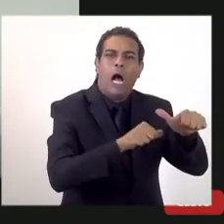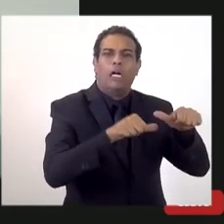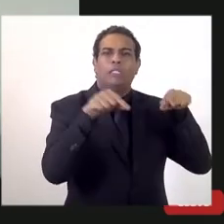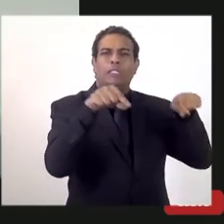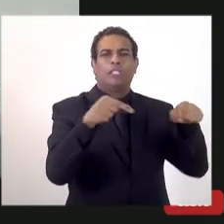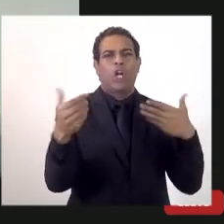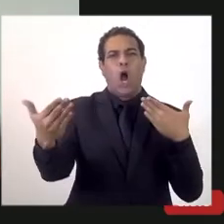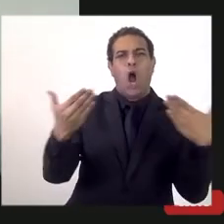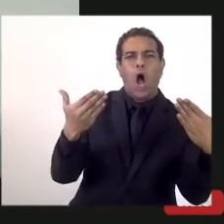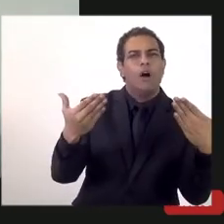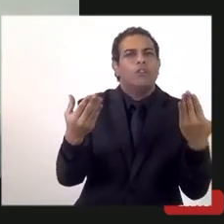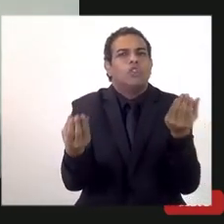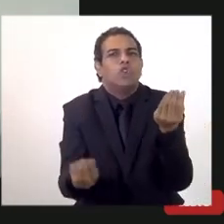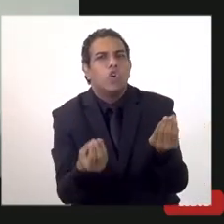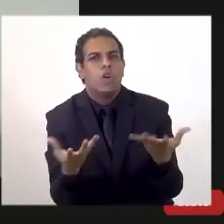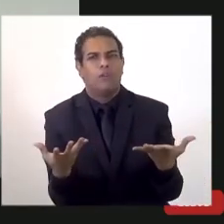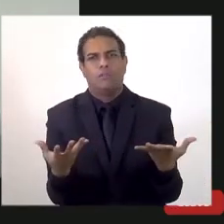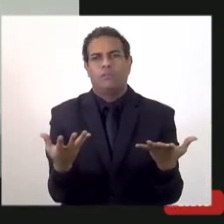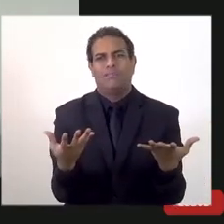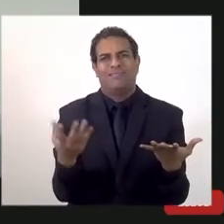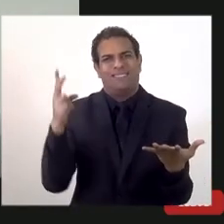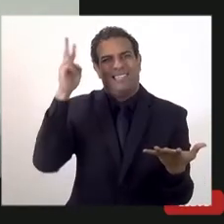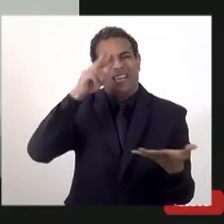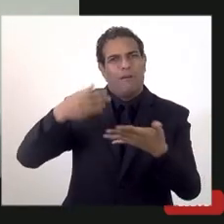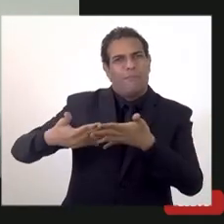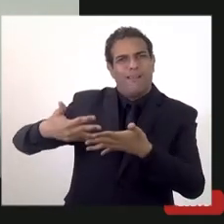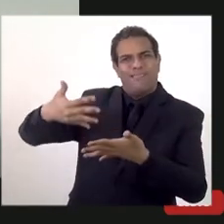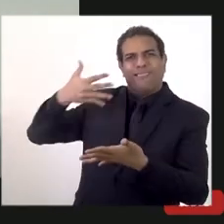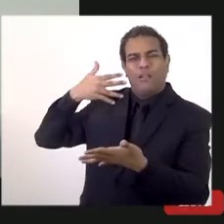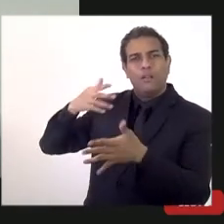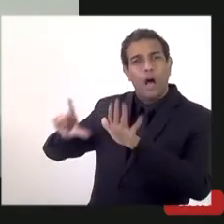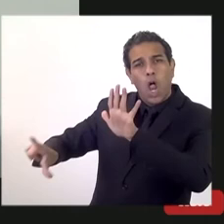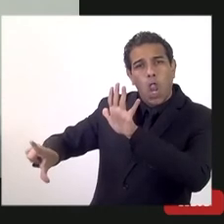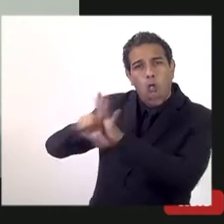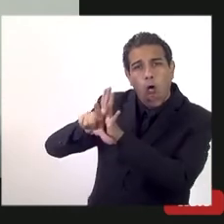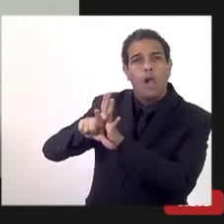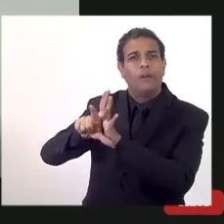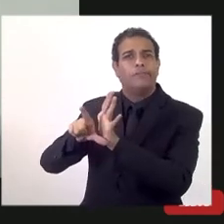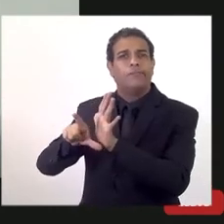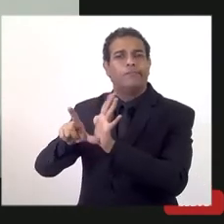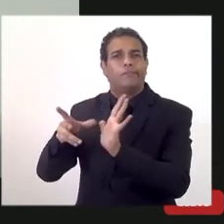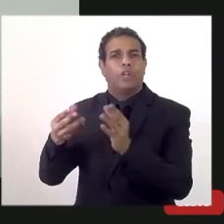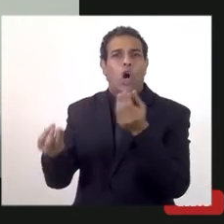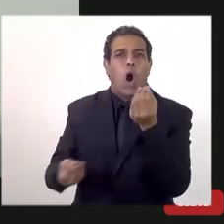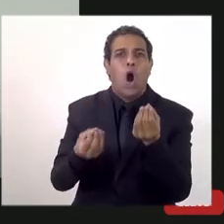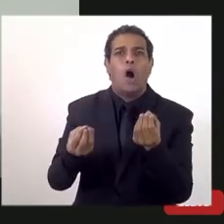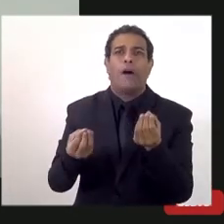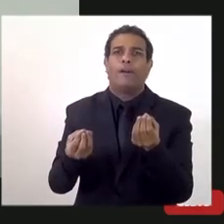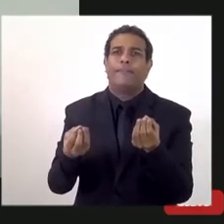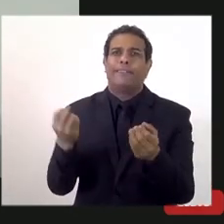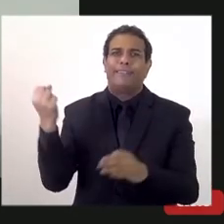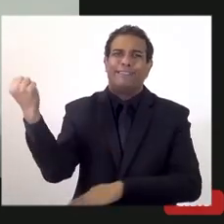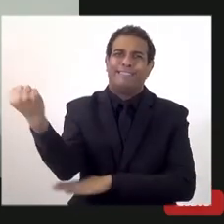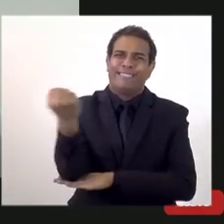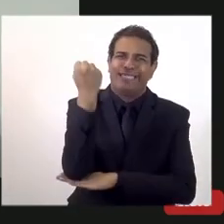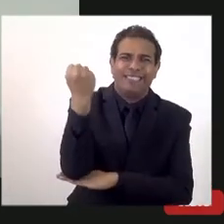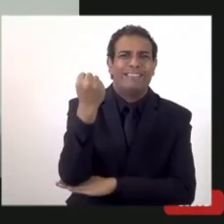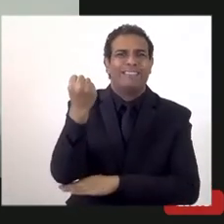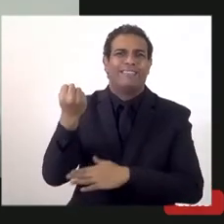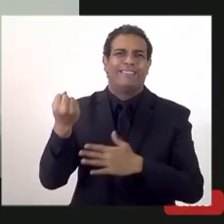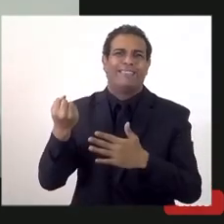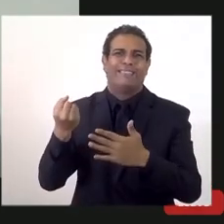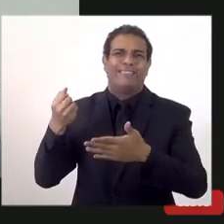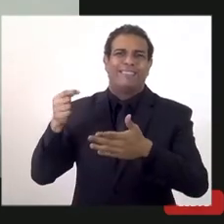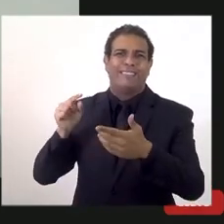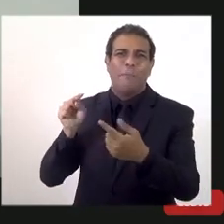compararmos o antigo RioLog, por exemplo, que tínhamos uma burocracia muito grande, metas,